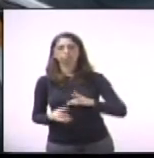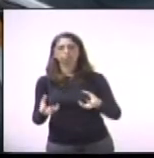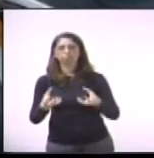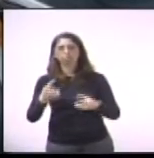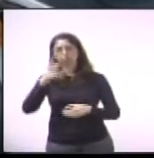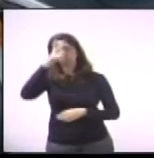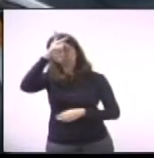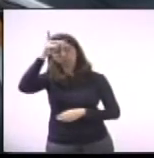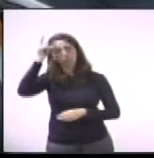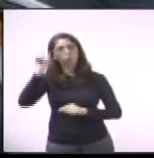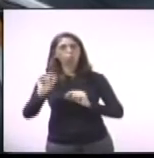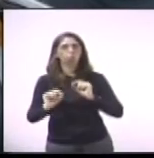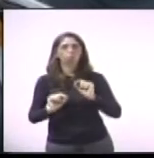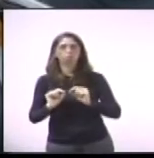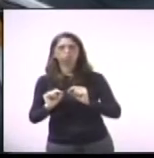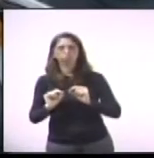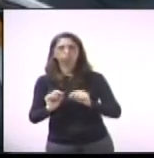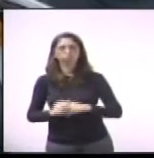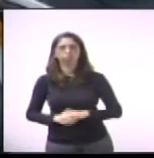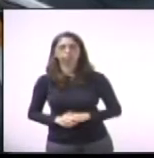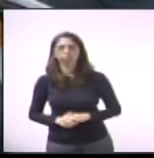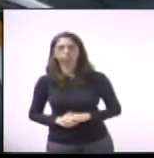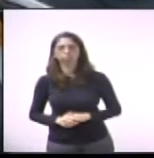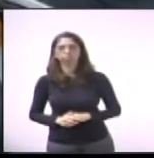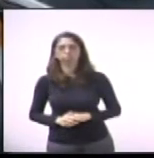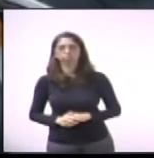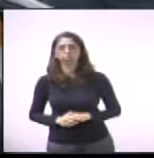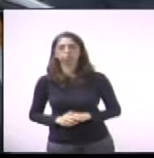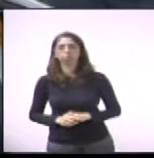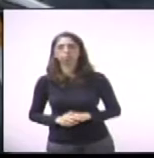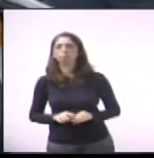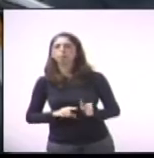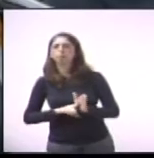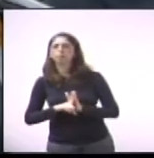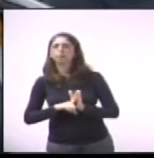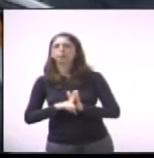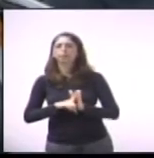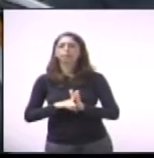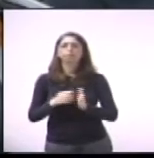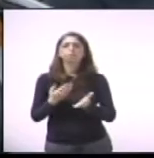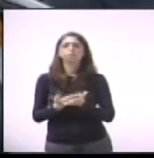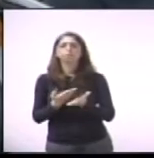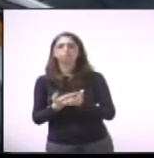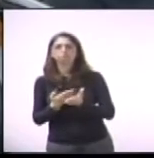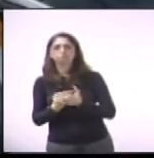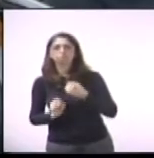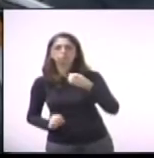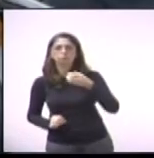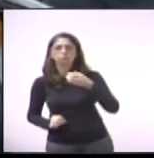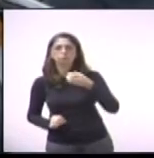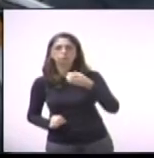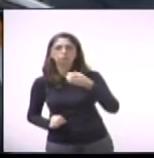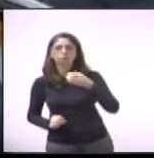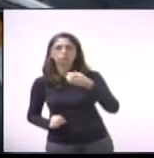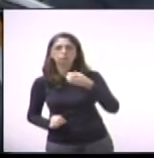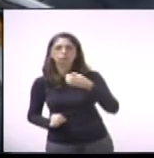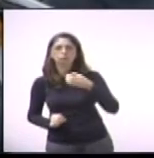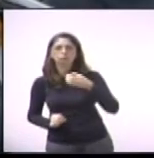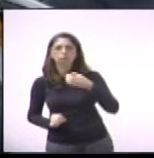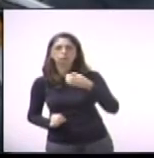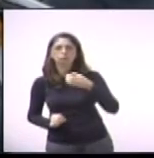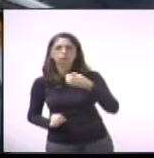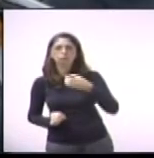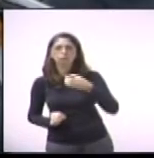Executivo, quanto ao estudo a ser realizado para implantação de Bolsa Educação